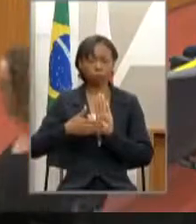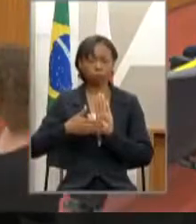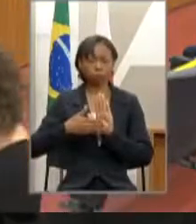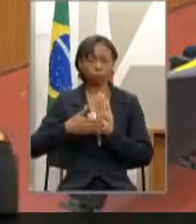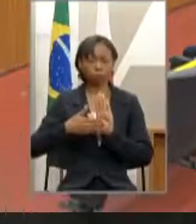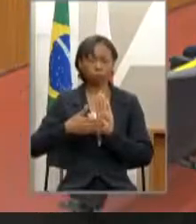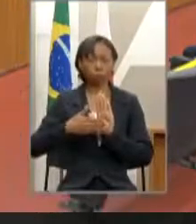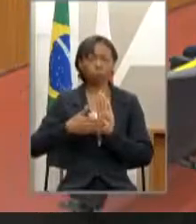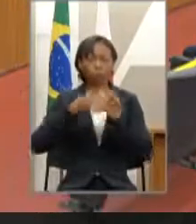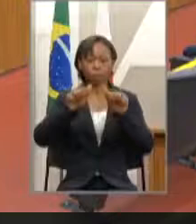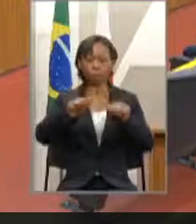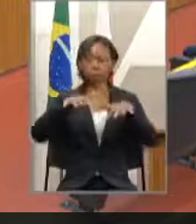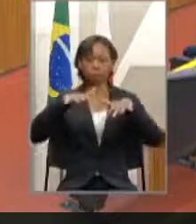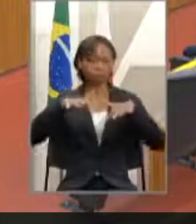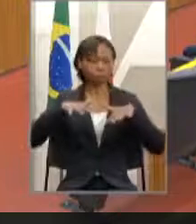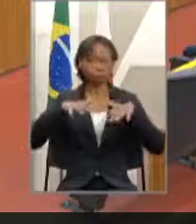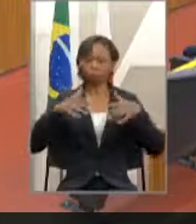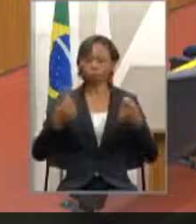apreciação do plenário.